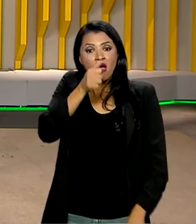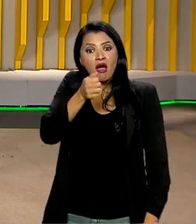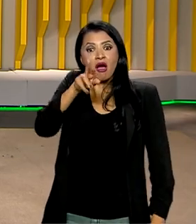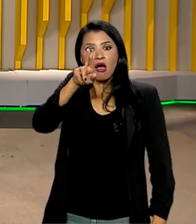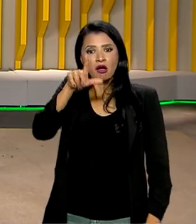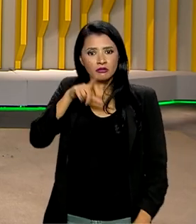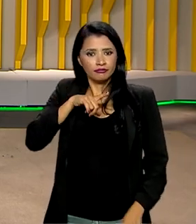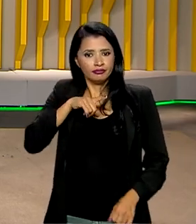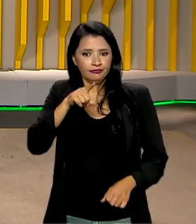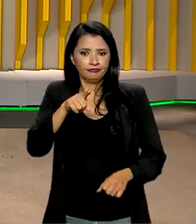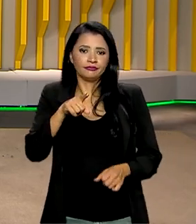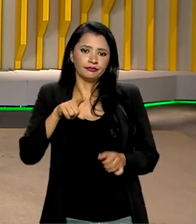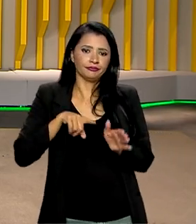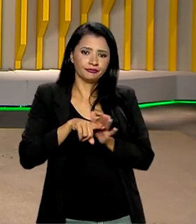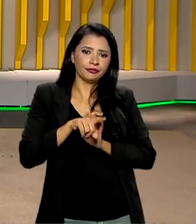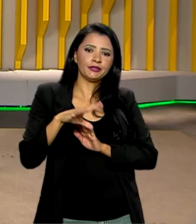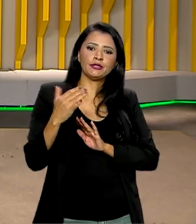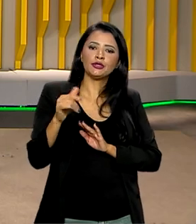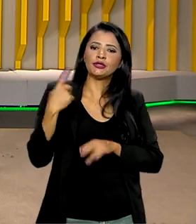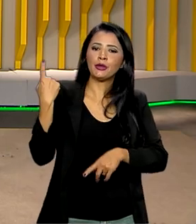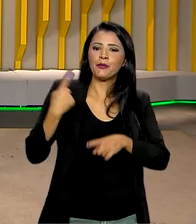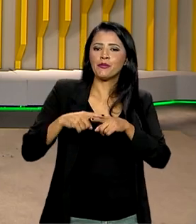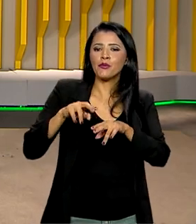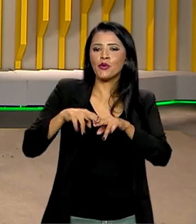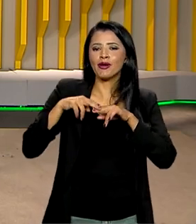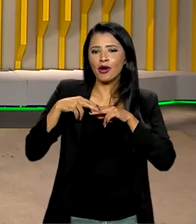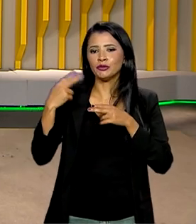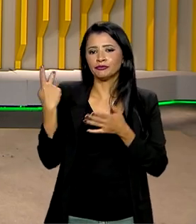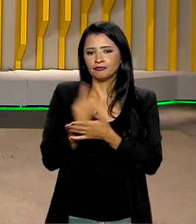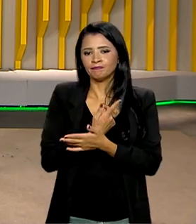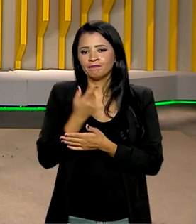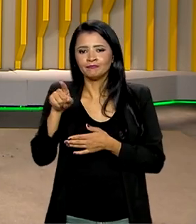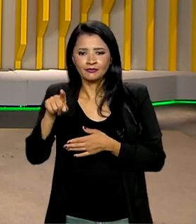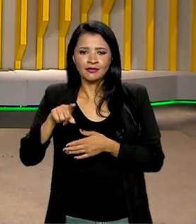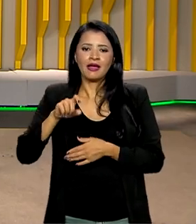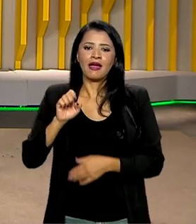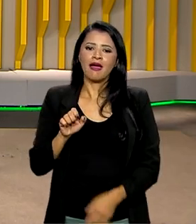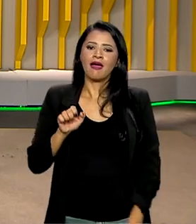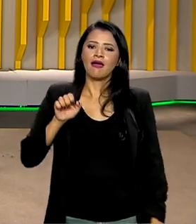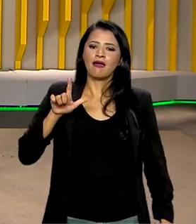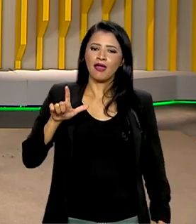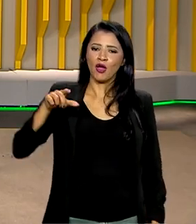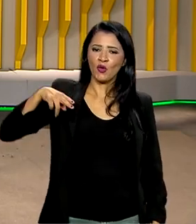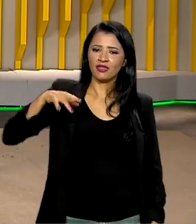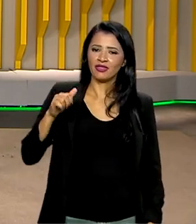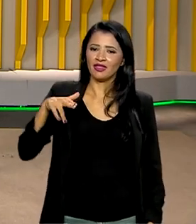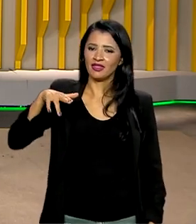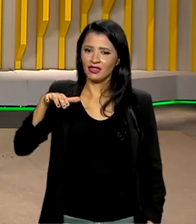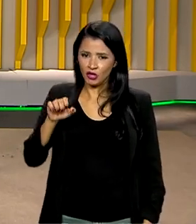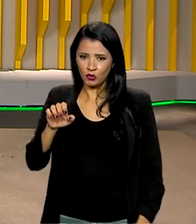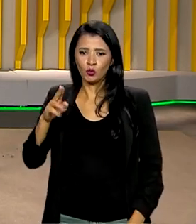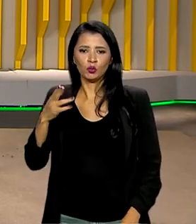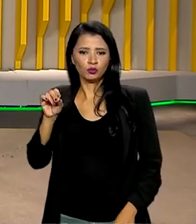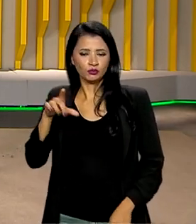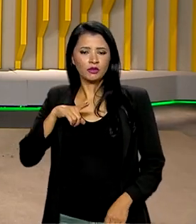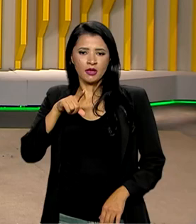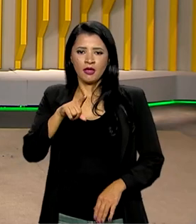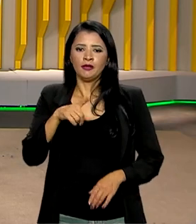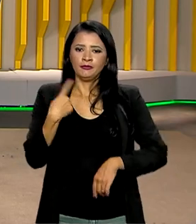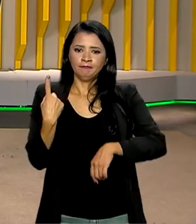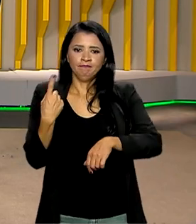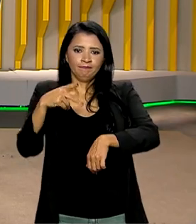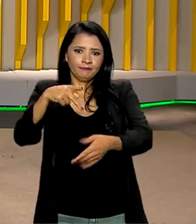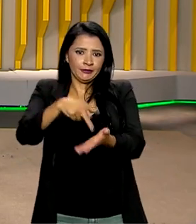E segundo os cientistas, tudo por causa desse fenômeno que é conhecido como El Ninho. Verdade, Roberto. A gente sente isso aqui na